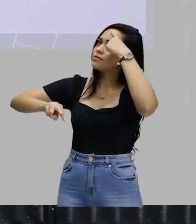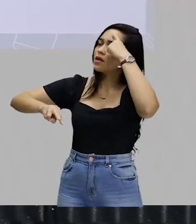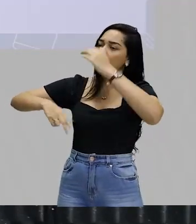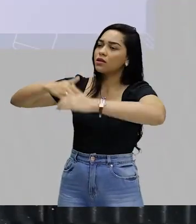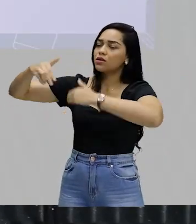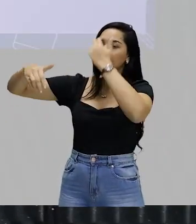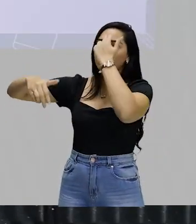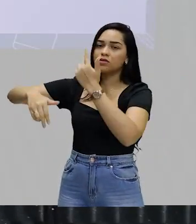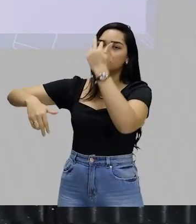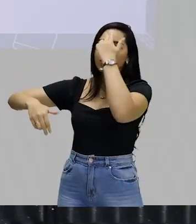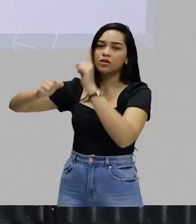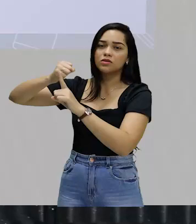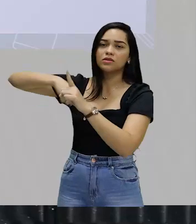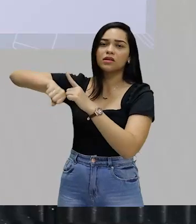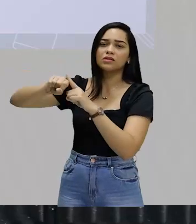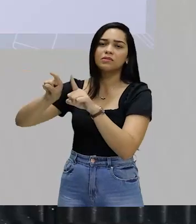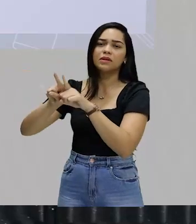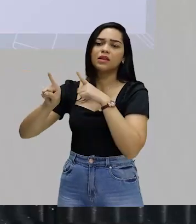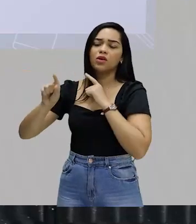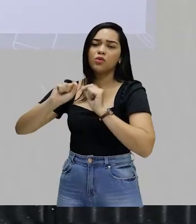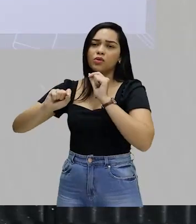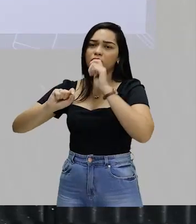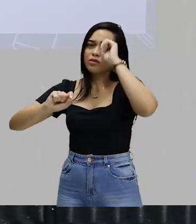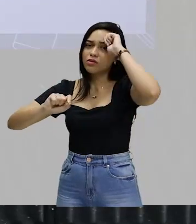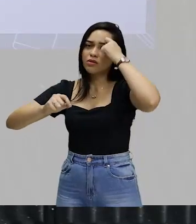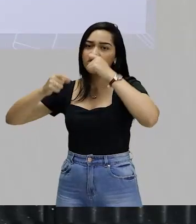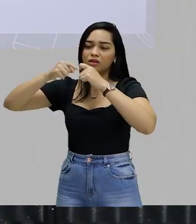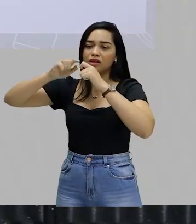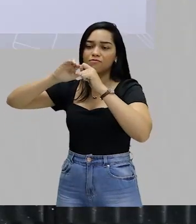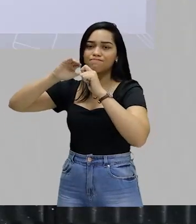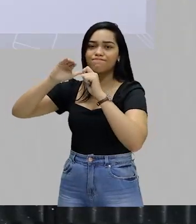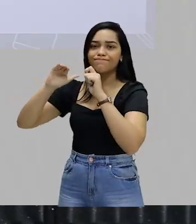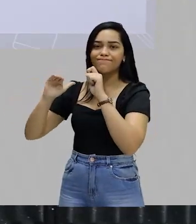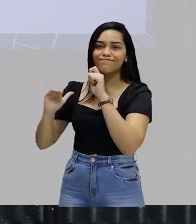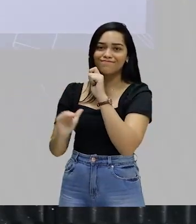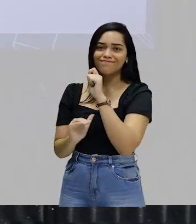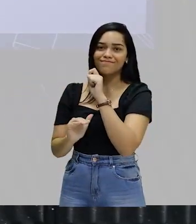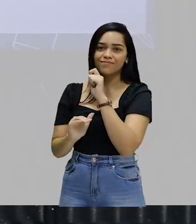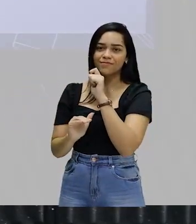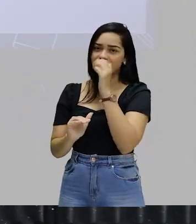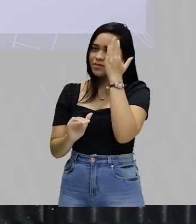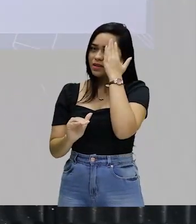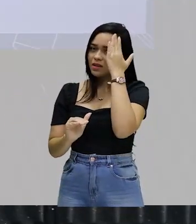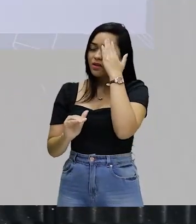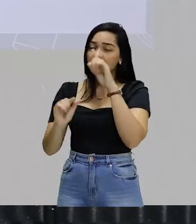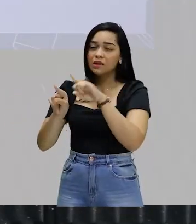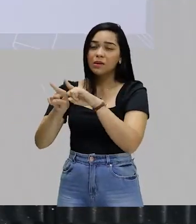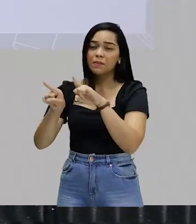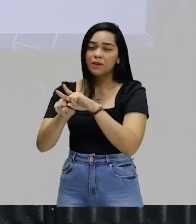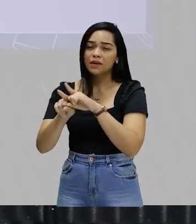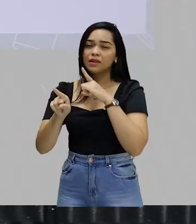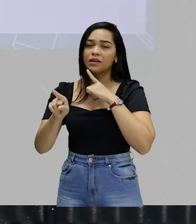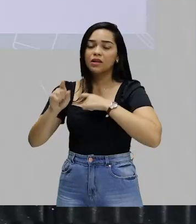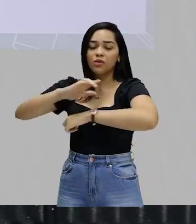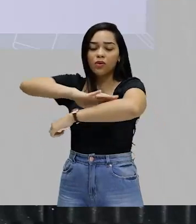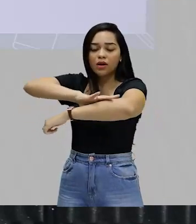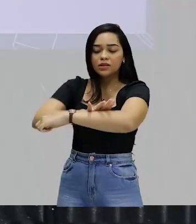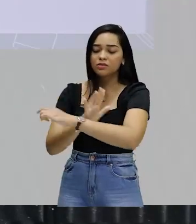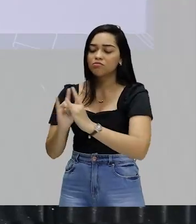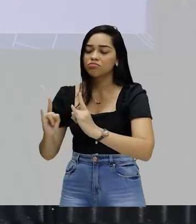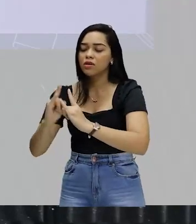histórica da sociedade que coloca o negro numa posição subalterna. Beleza? E aí, o racismo institucional,